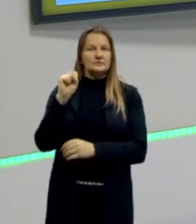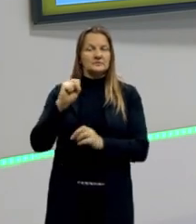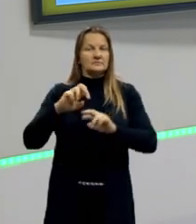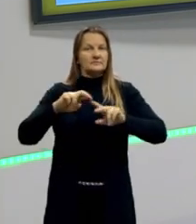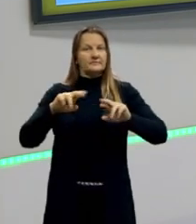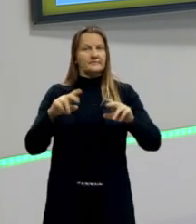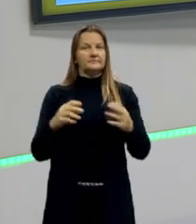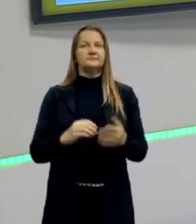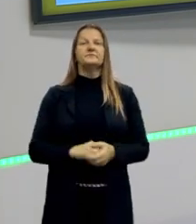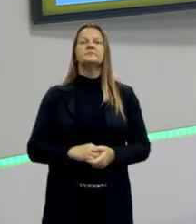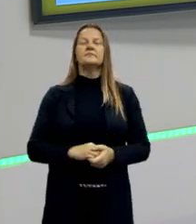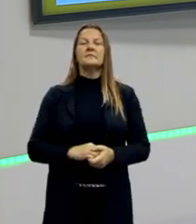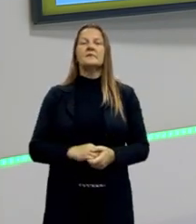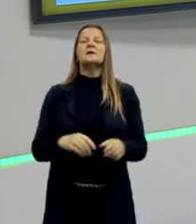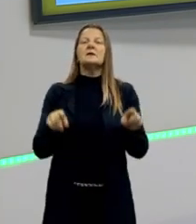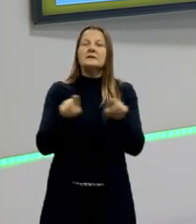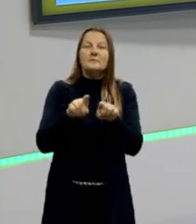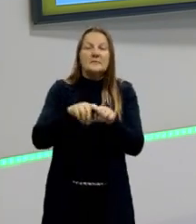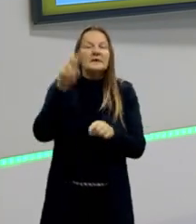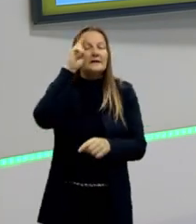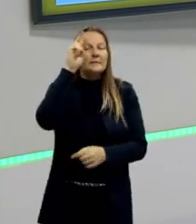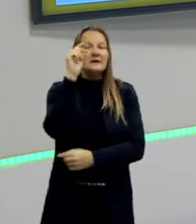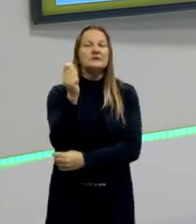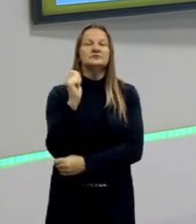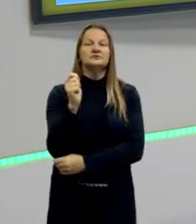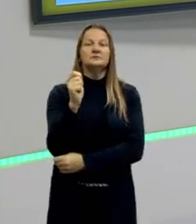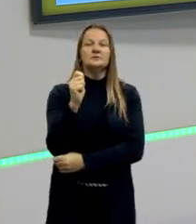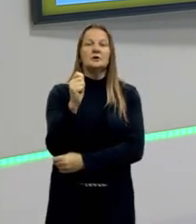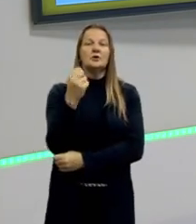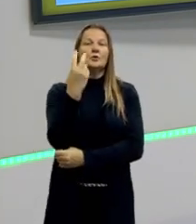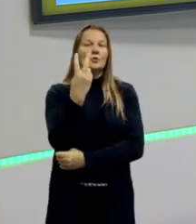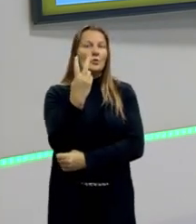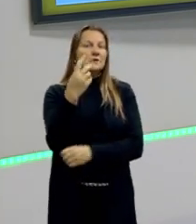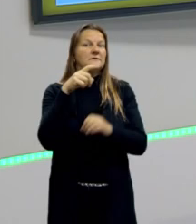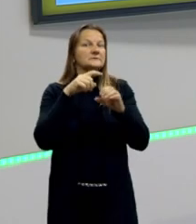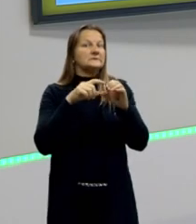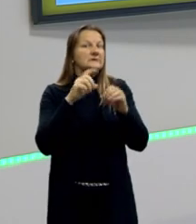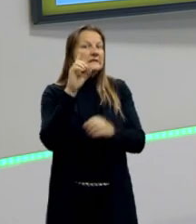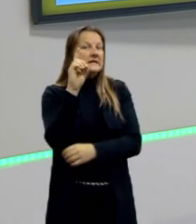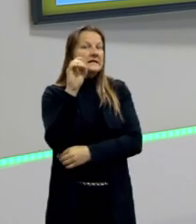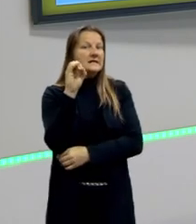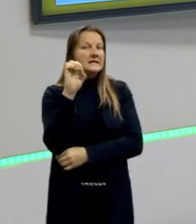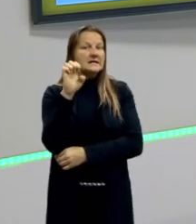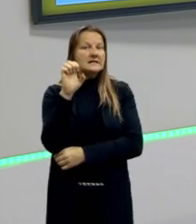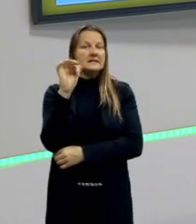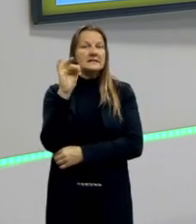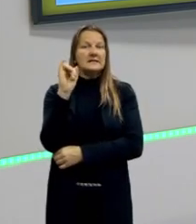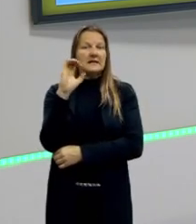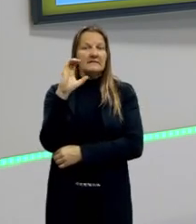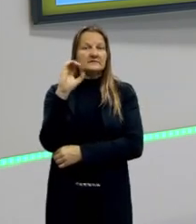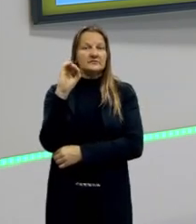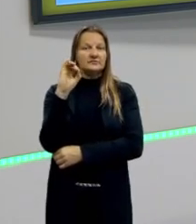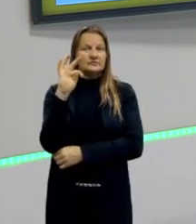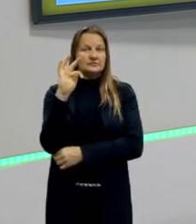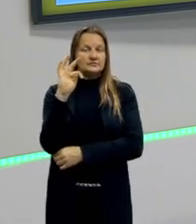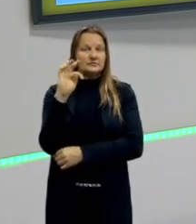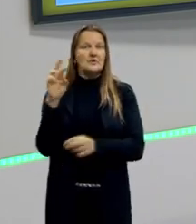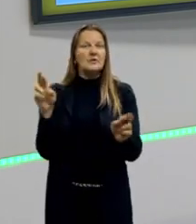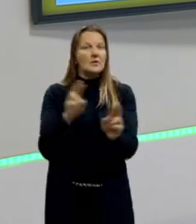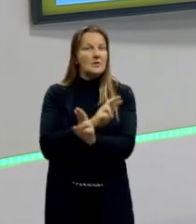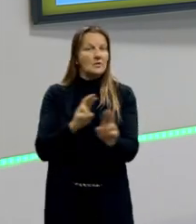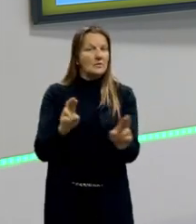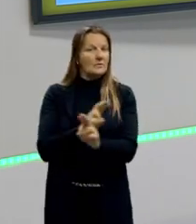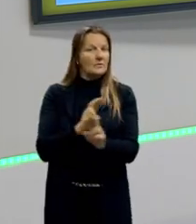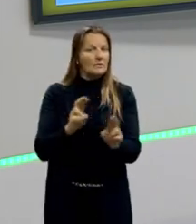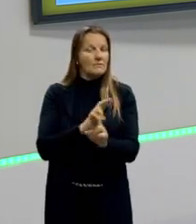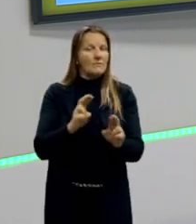coisa que nós temos que lembrar da Argentina, são dois déficits, são duas relações aí que nós temos. Um é